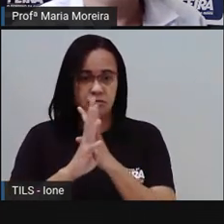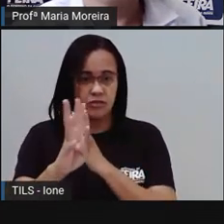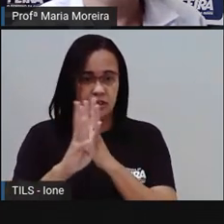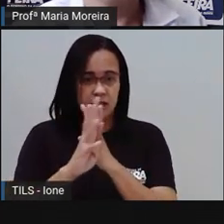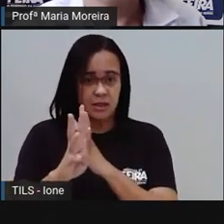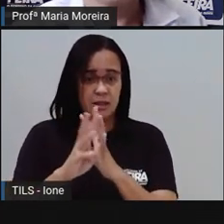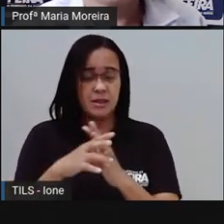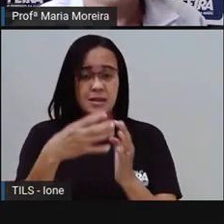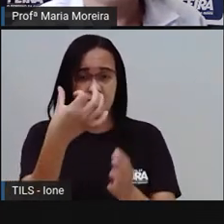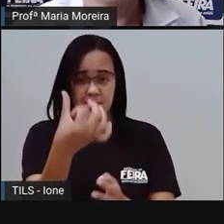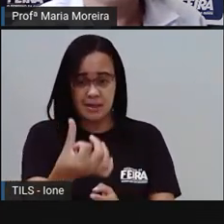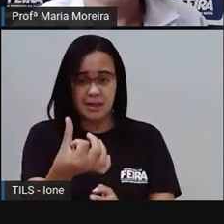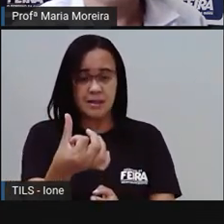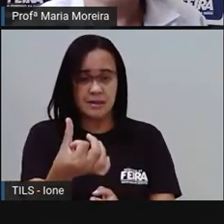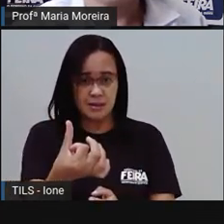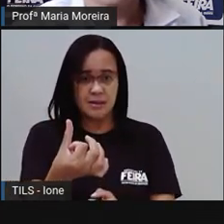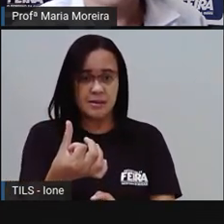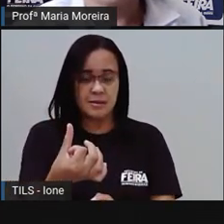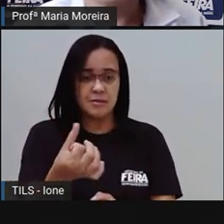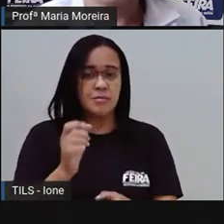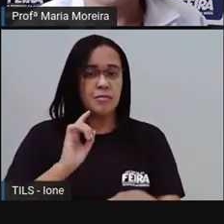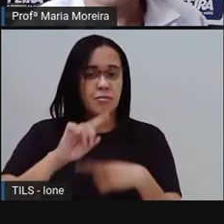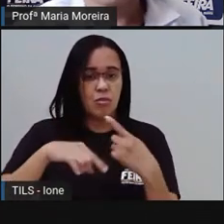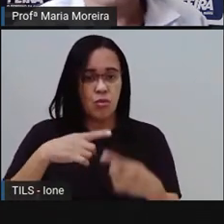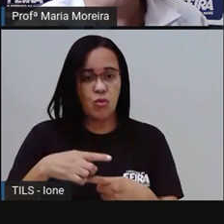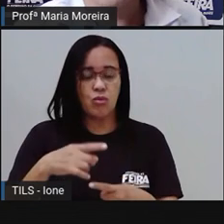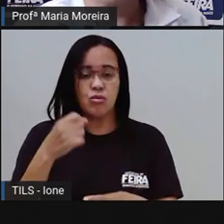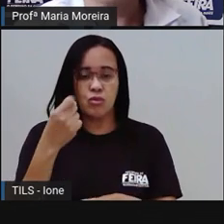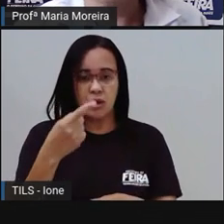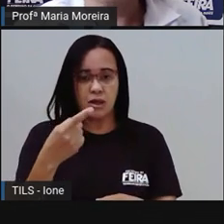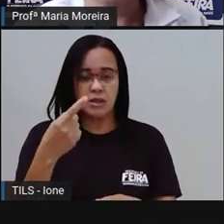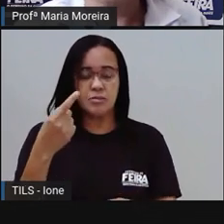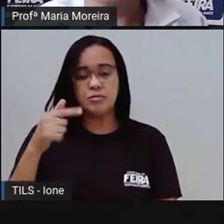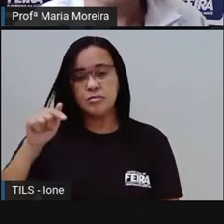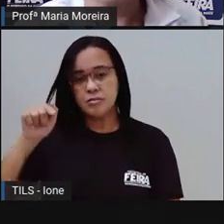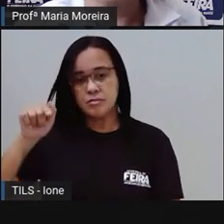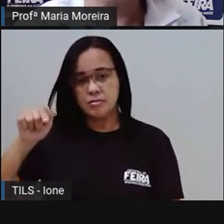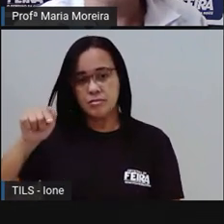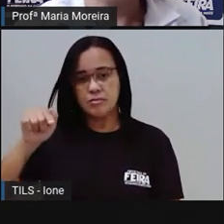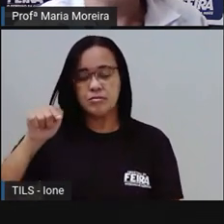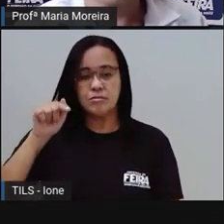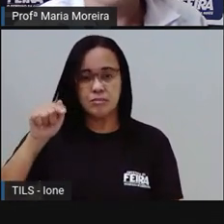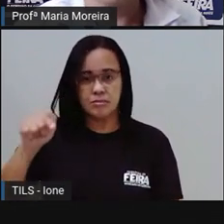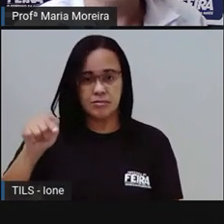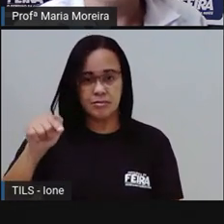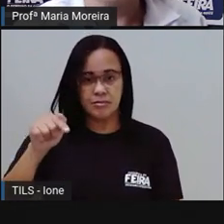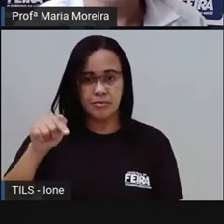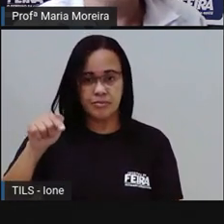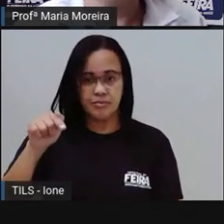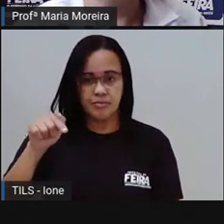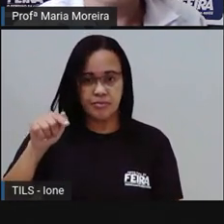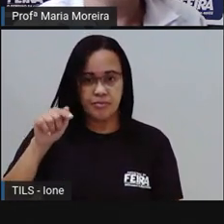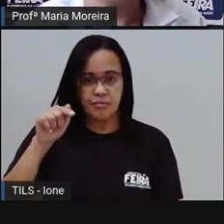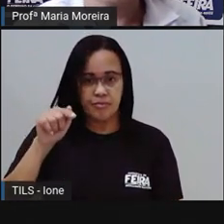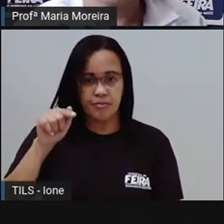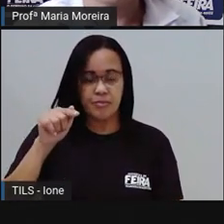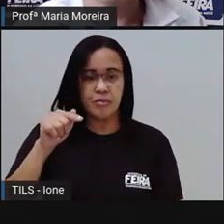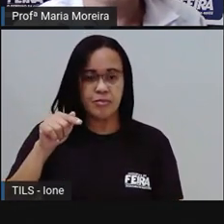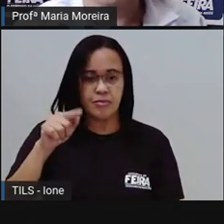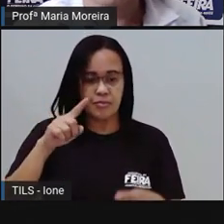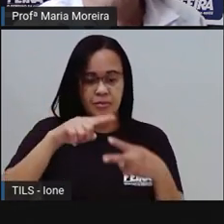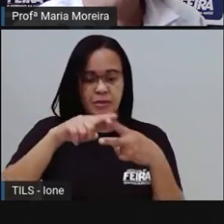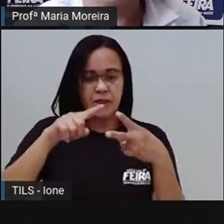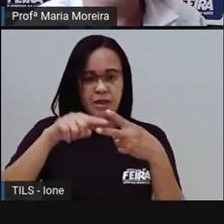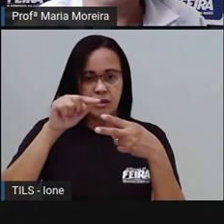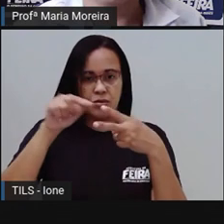Um, dois, três, quatro, cinco, seis. De novo, mais uma fileira.